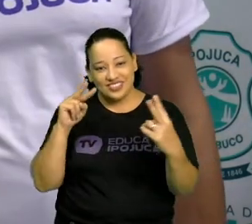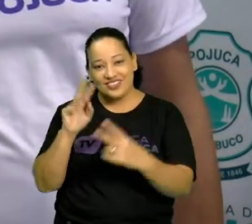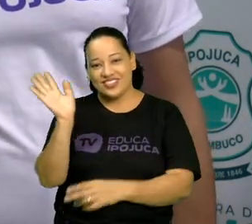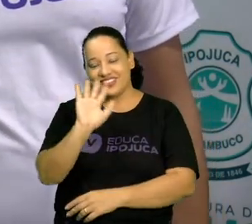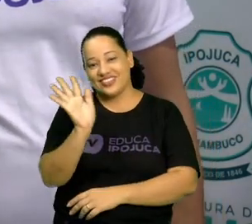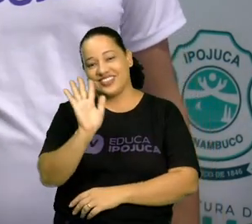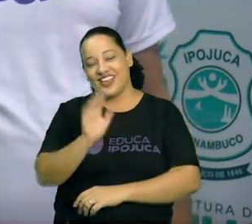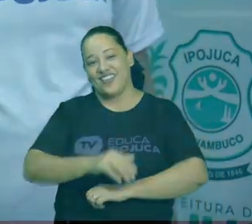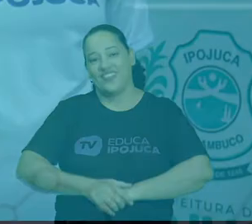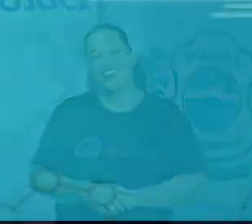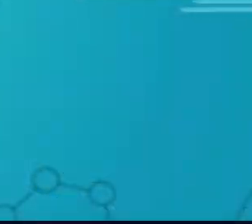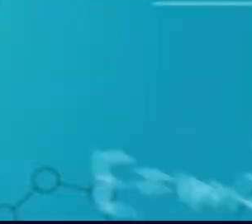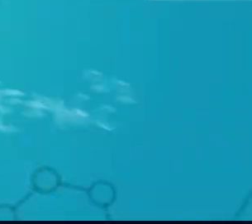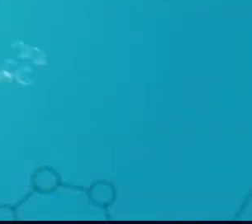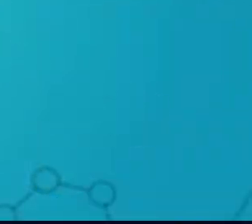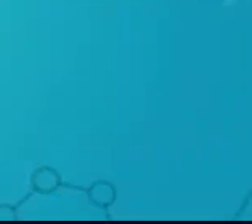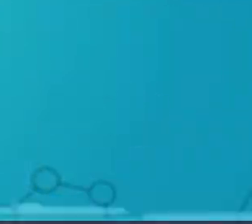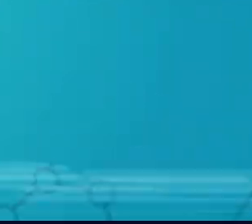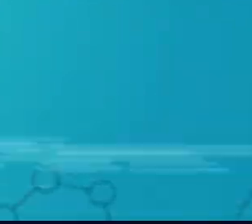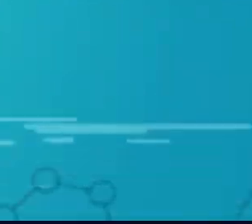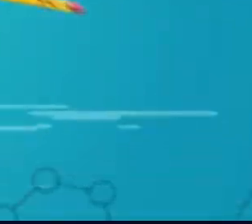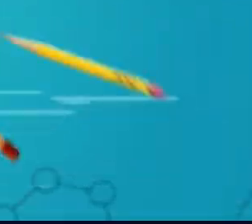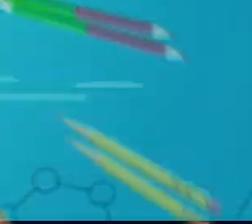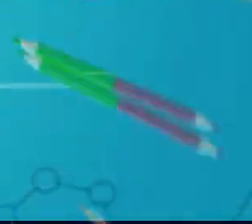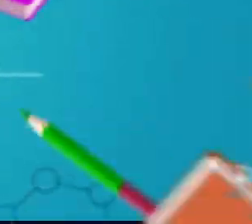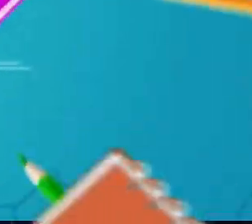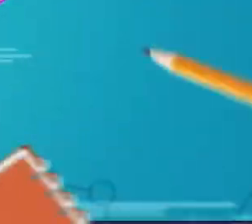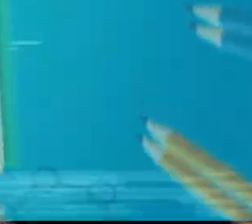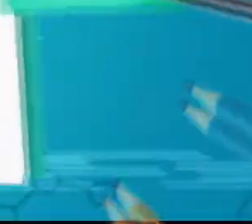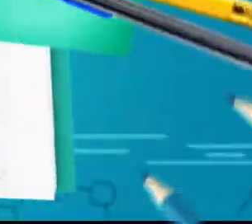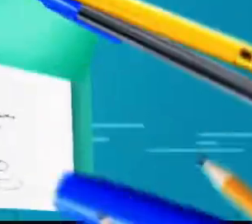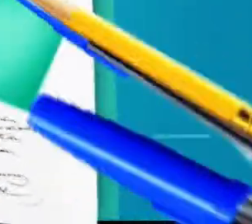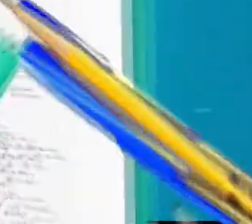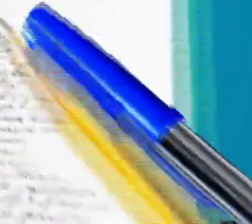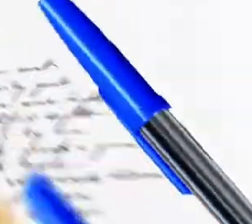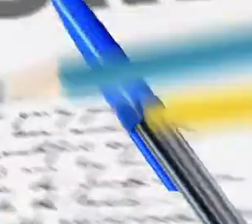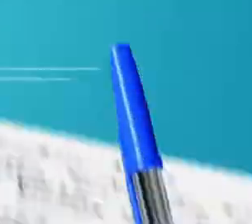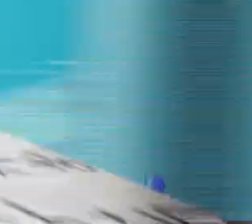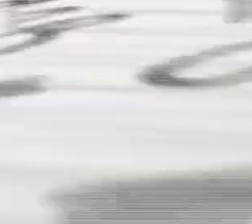Tchau, tchau. Tchau, tchau.